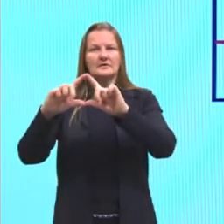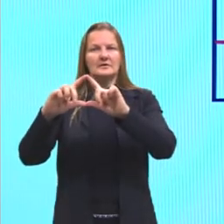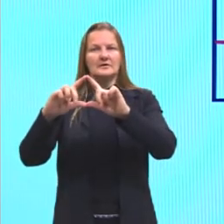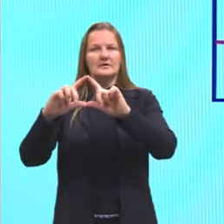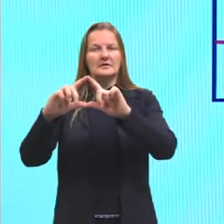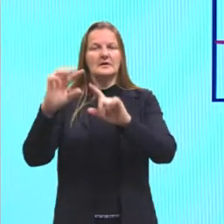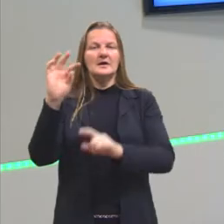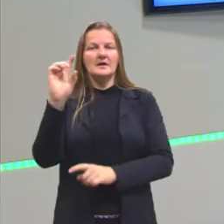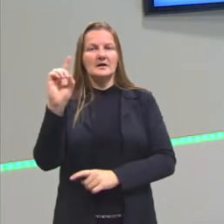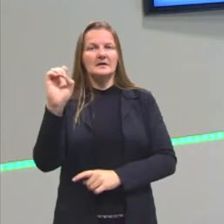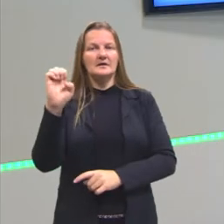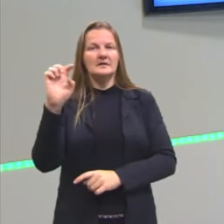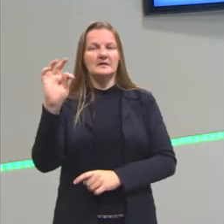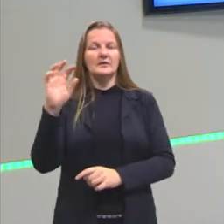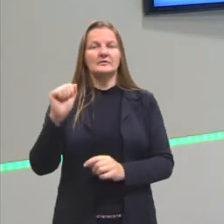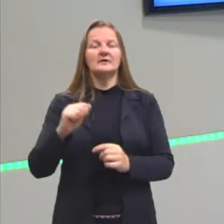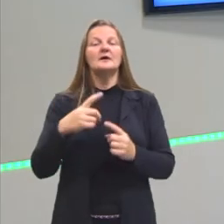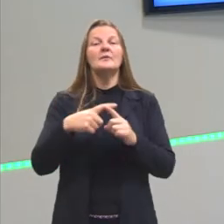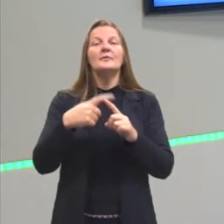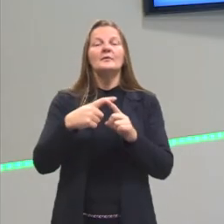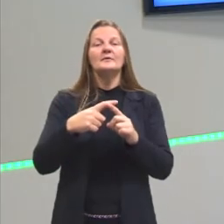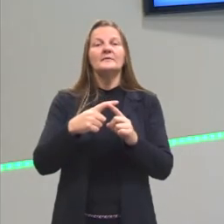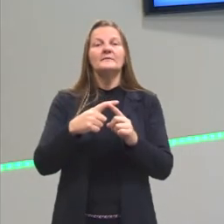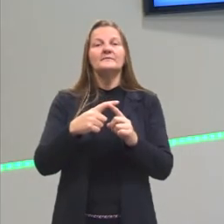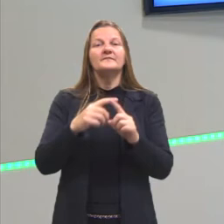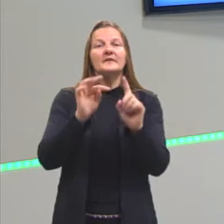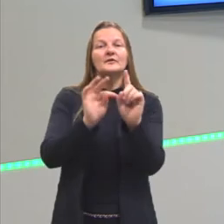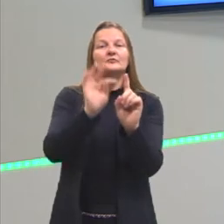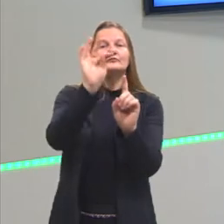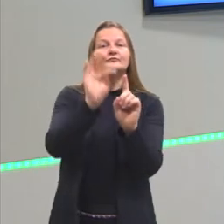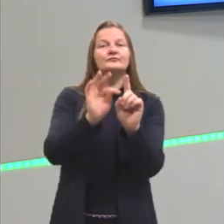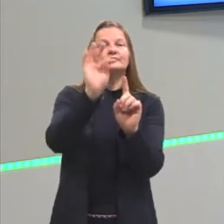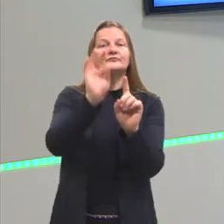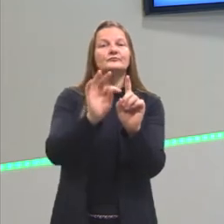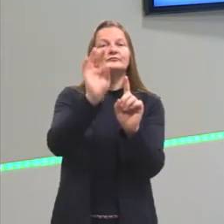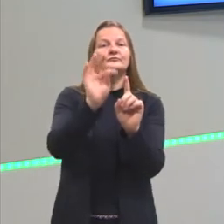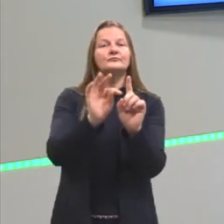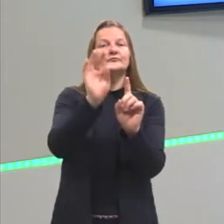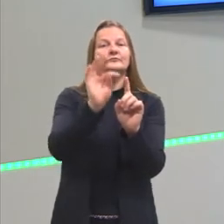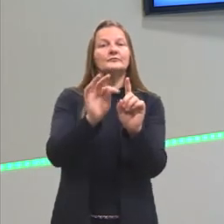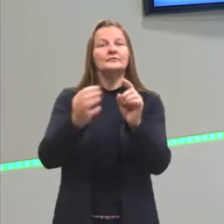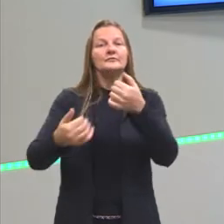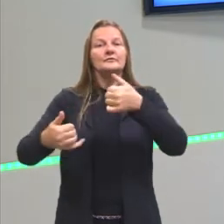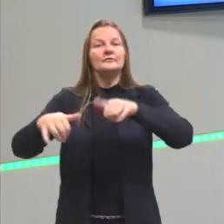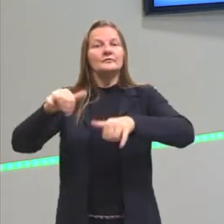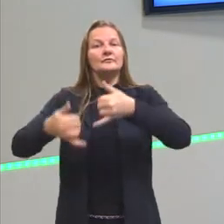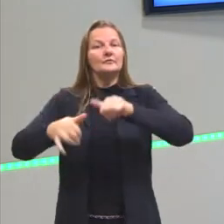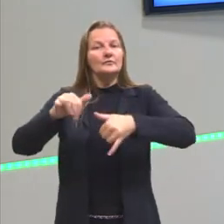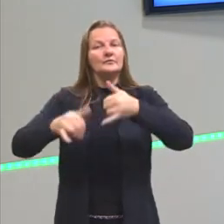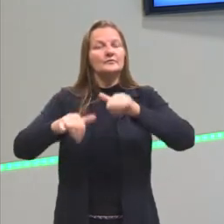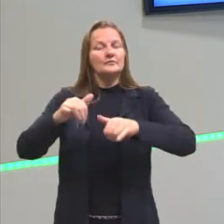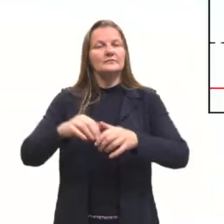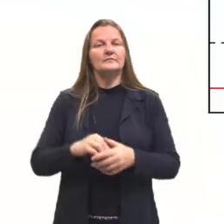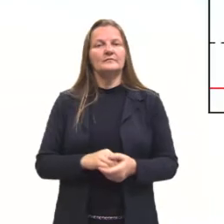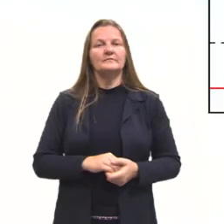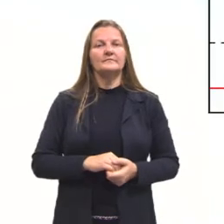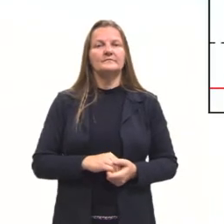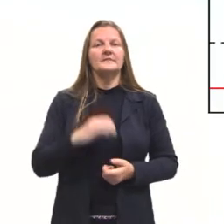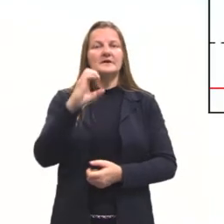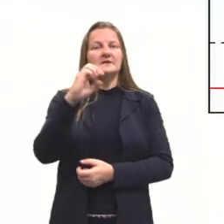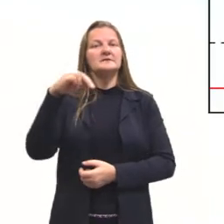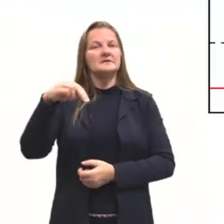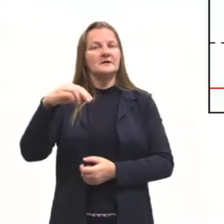aí entra a termoquímica que a gente viu nas últimas aulas, tá? Quem não lembrar, é importante dar uma revisada. cinética e a